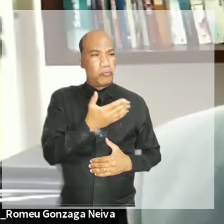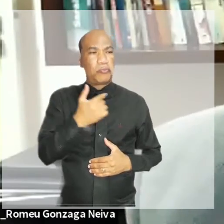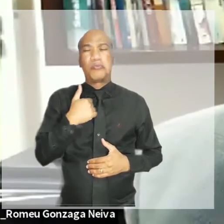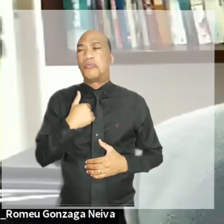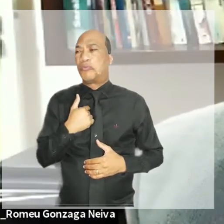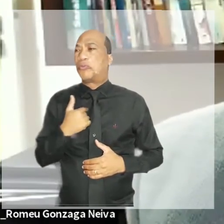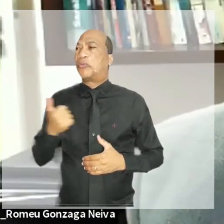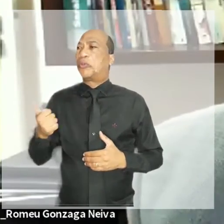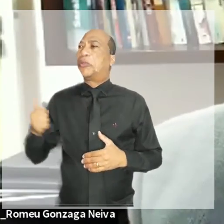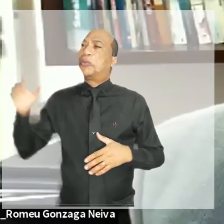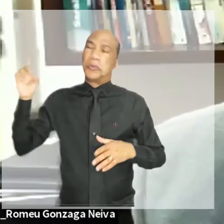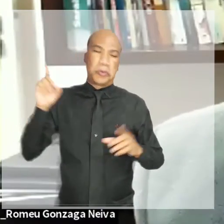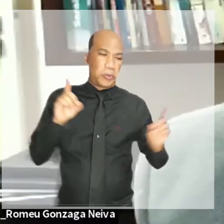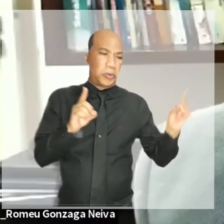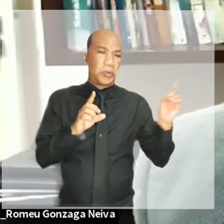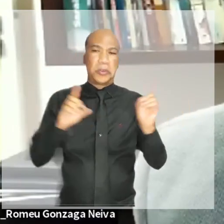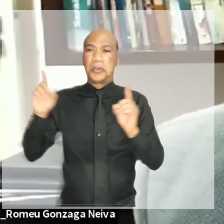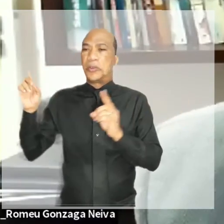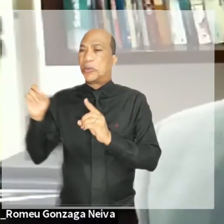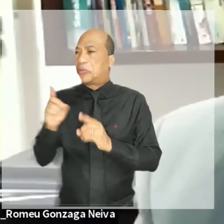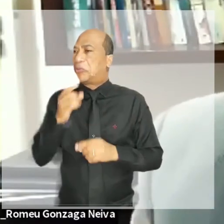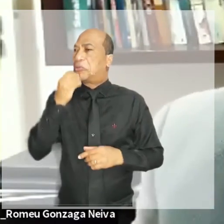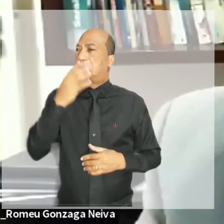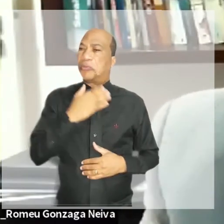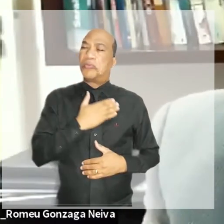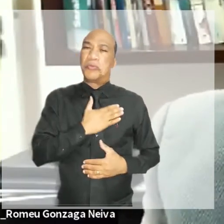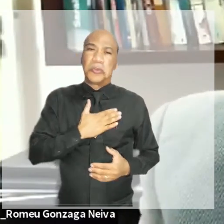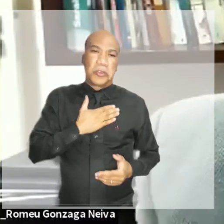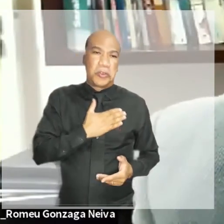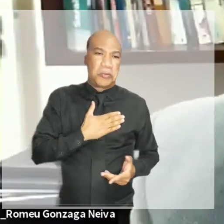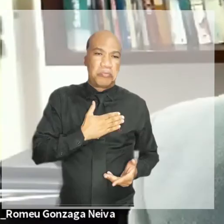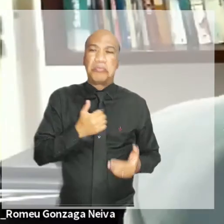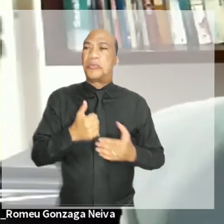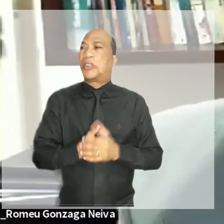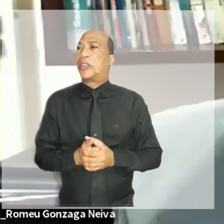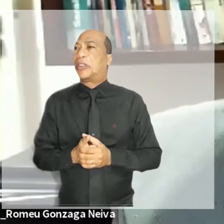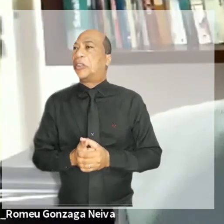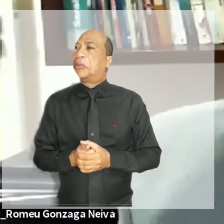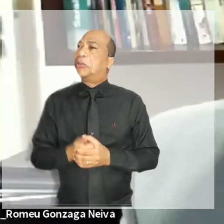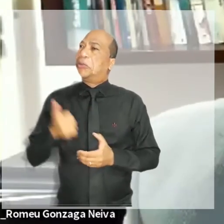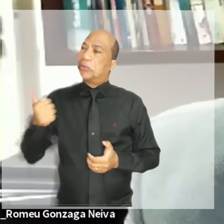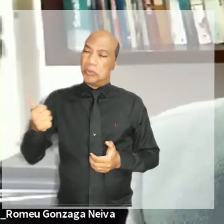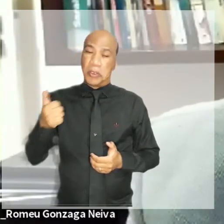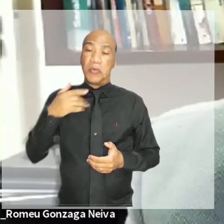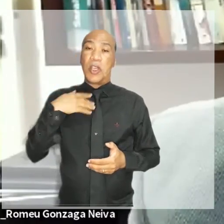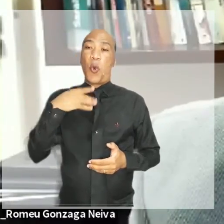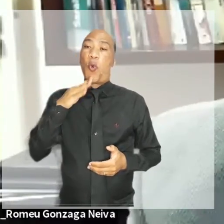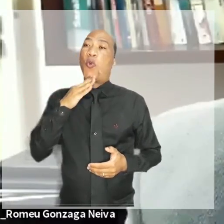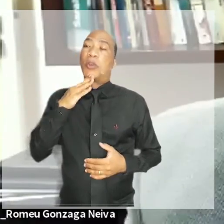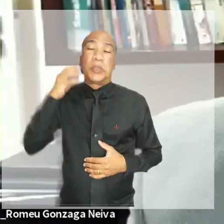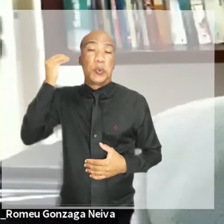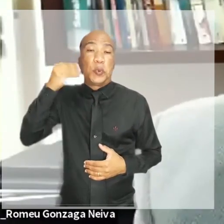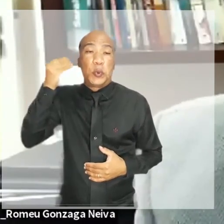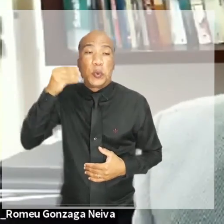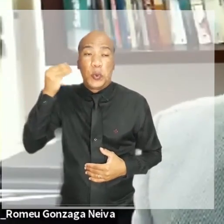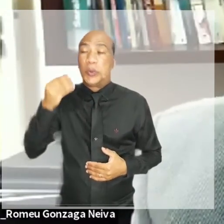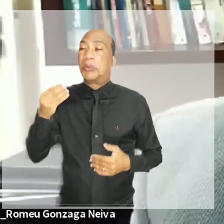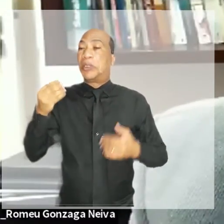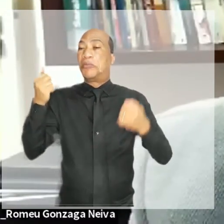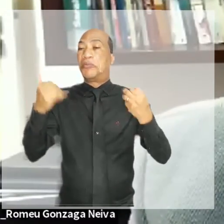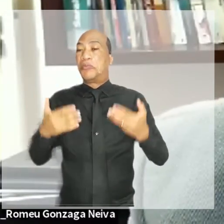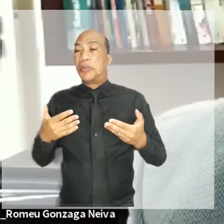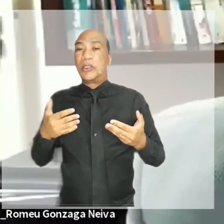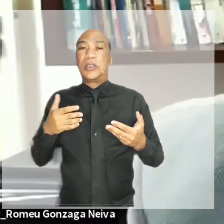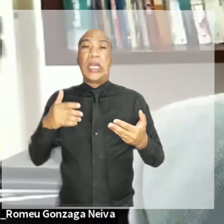brindar com certeza com seus conhecimentos para dar